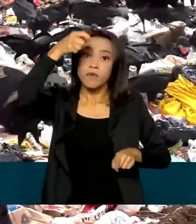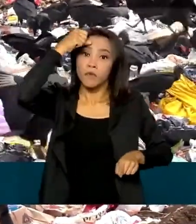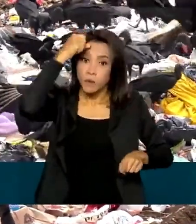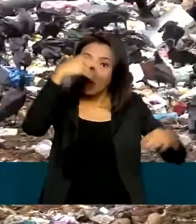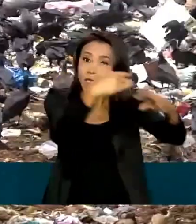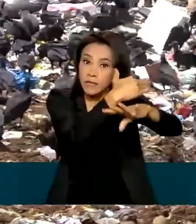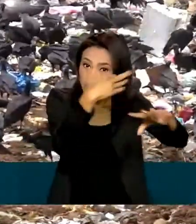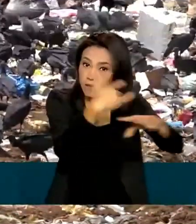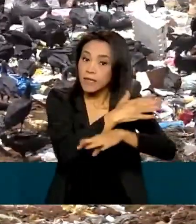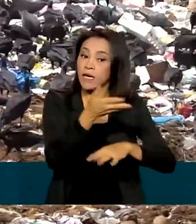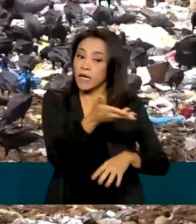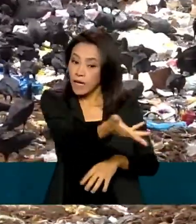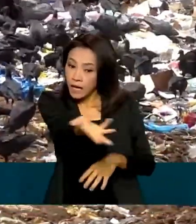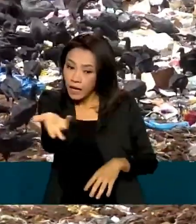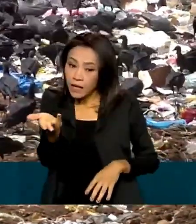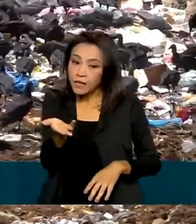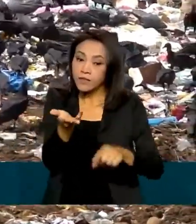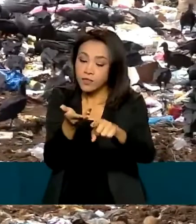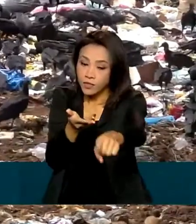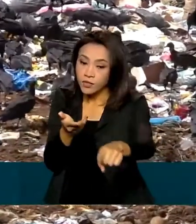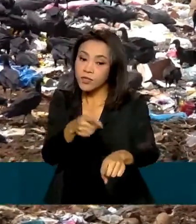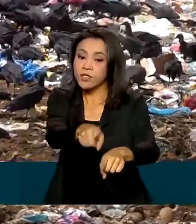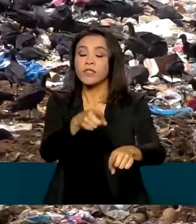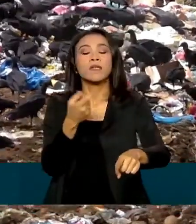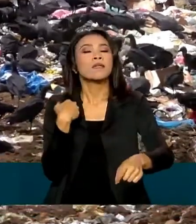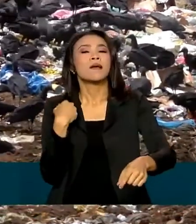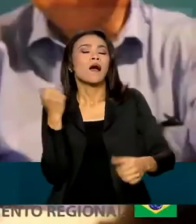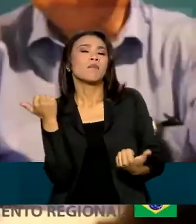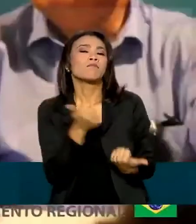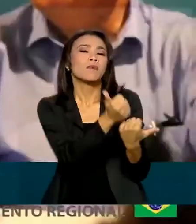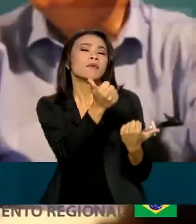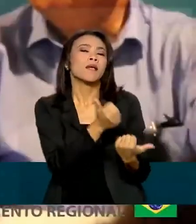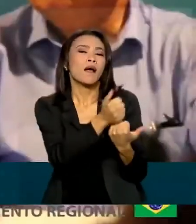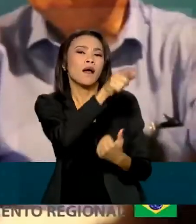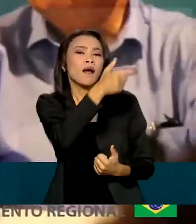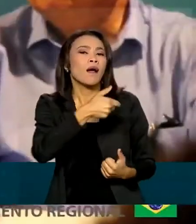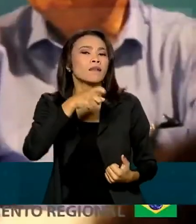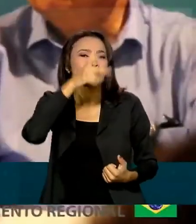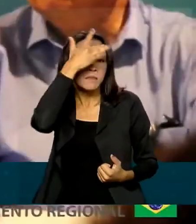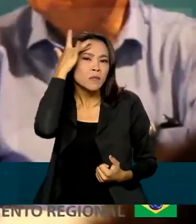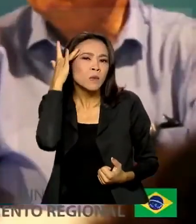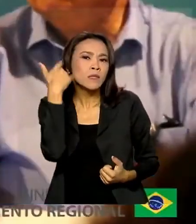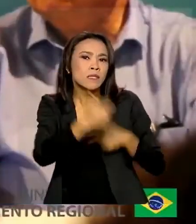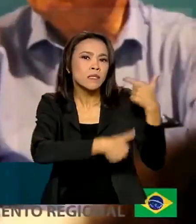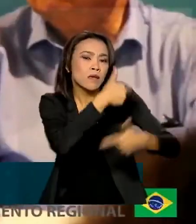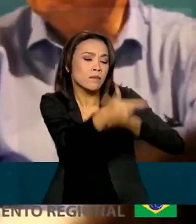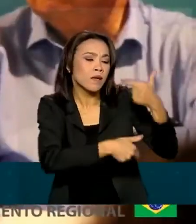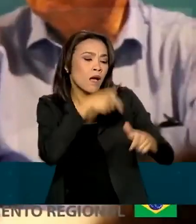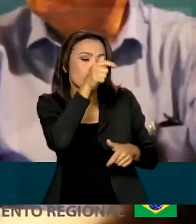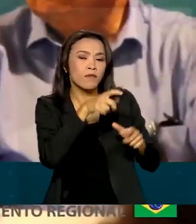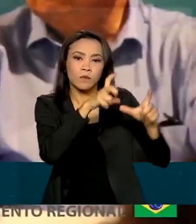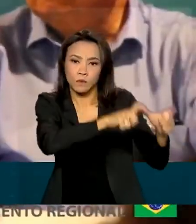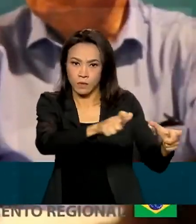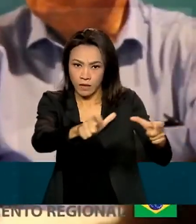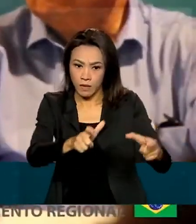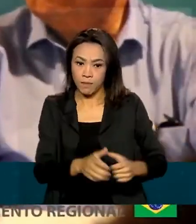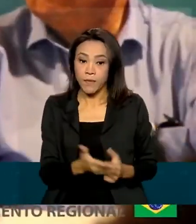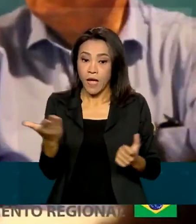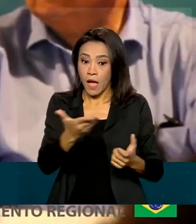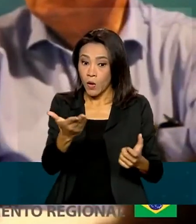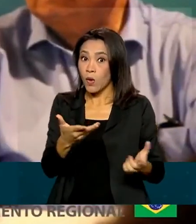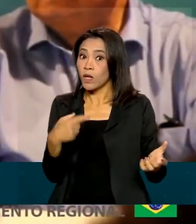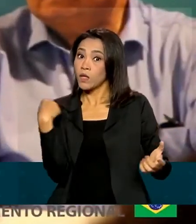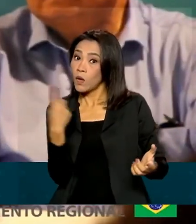socioprodutiva dos antigos catadores de lixo. Nós estamos transformando eles de associação em